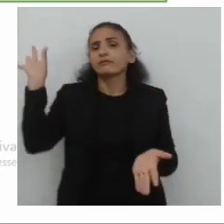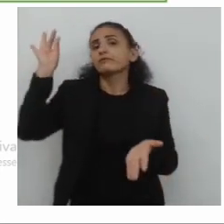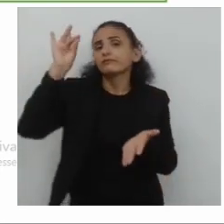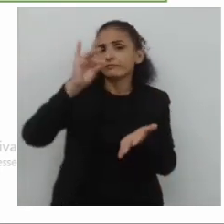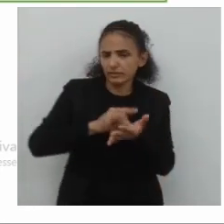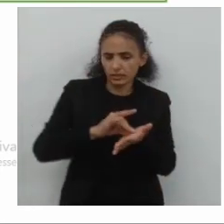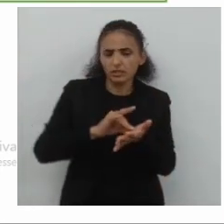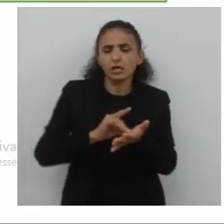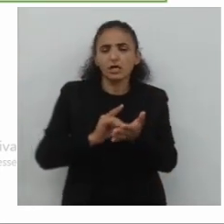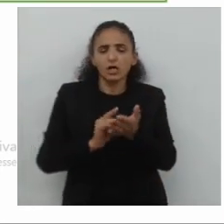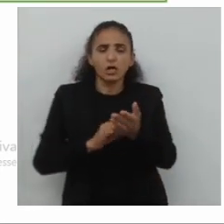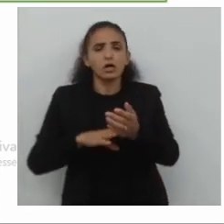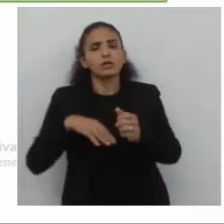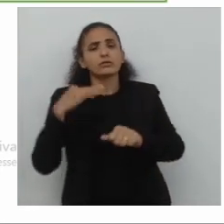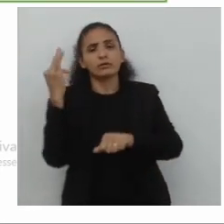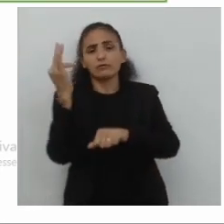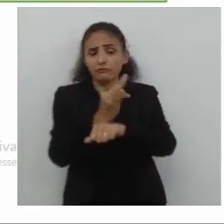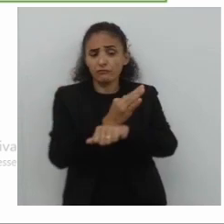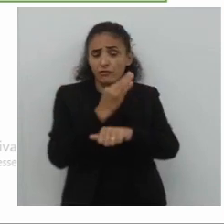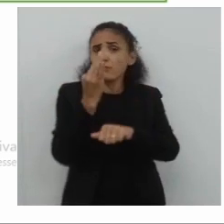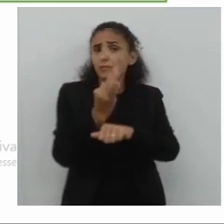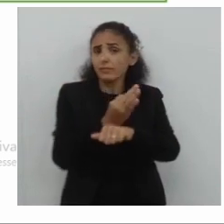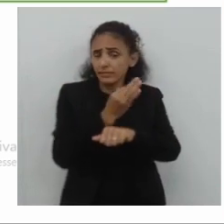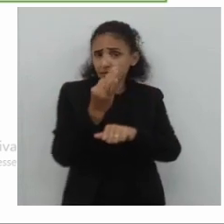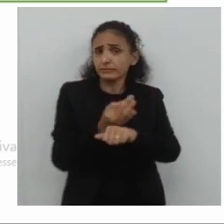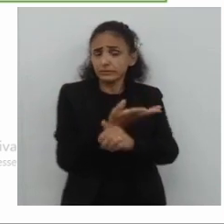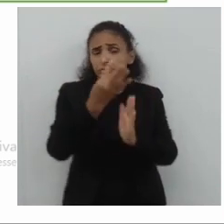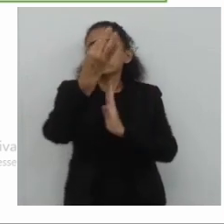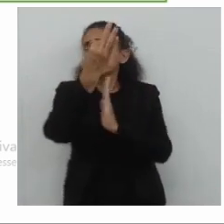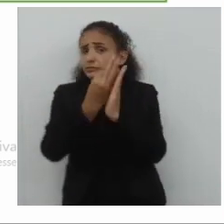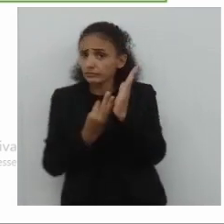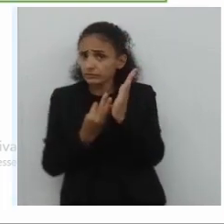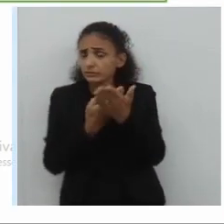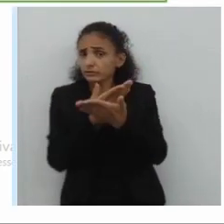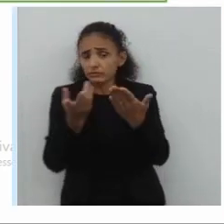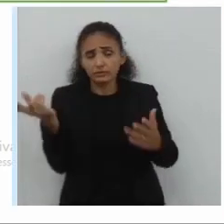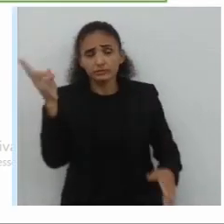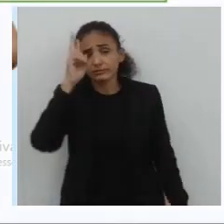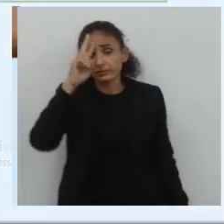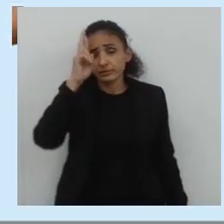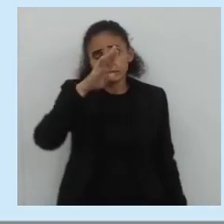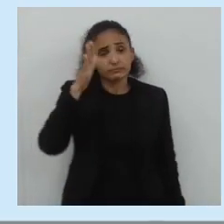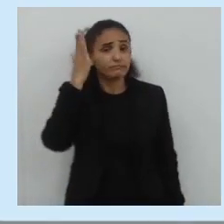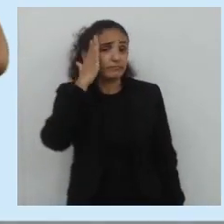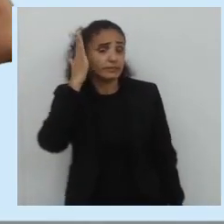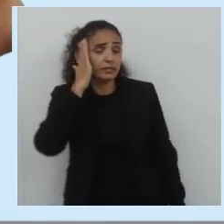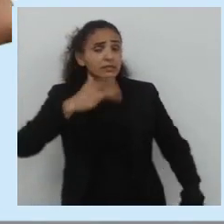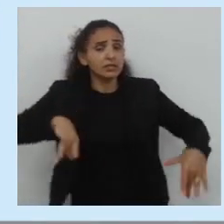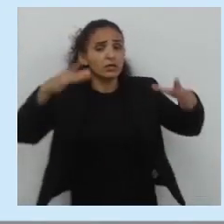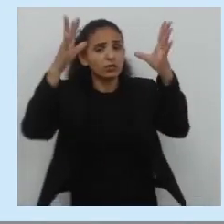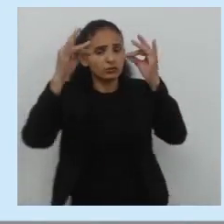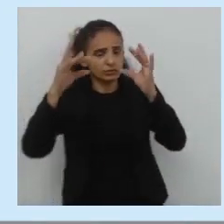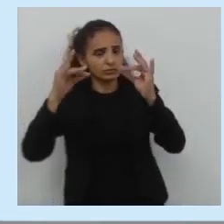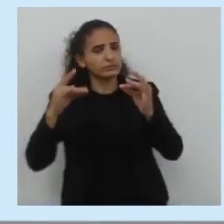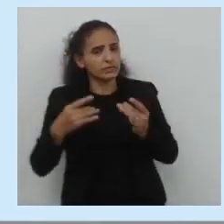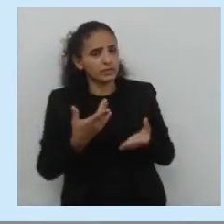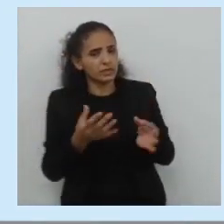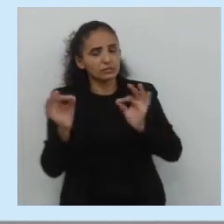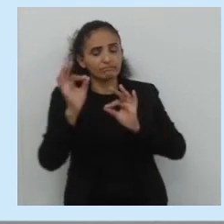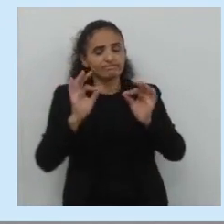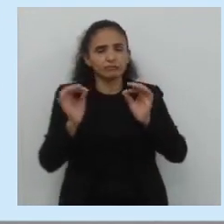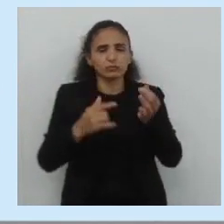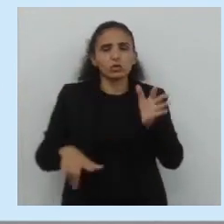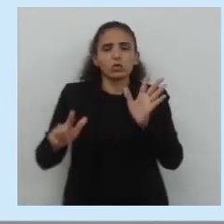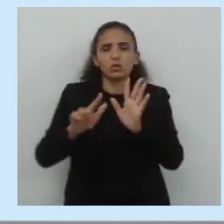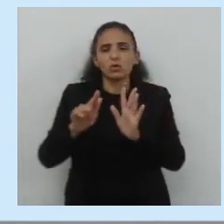seriedade, com um certo grau de formalidade. Então vejam só, lembra do que eu falei? A questão, você conhecer o